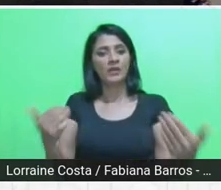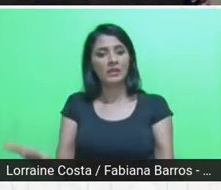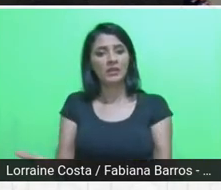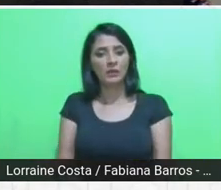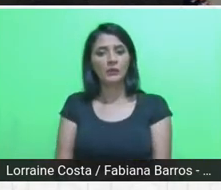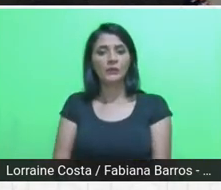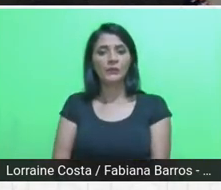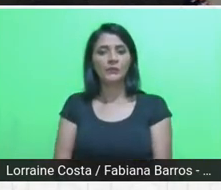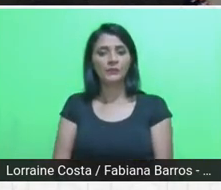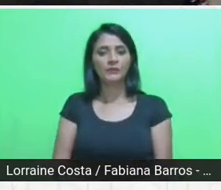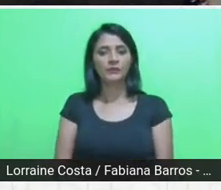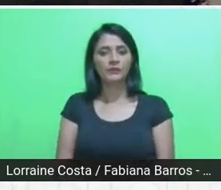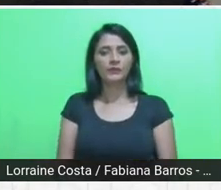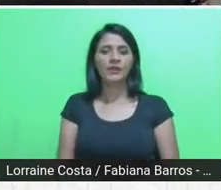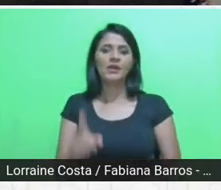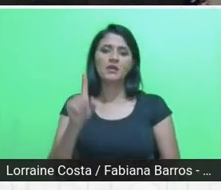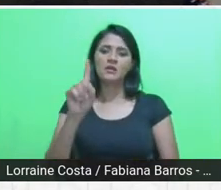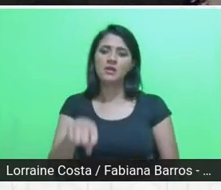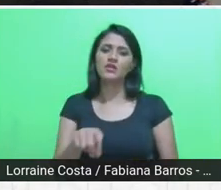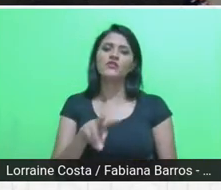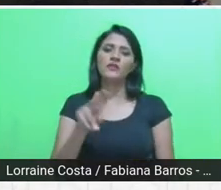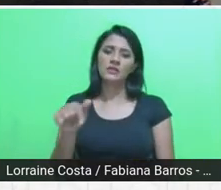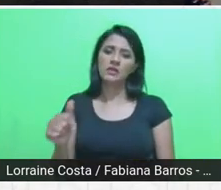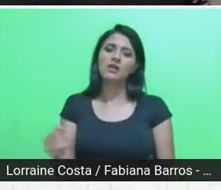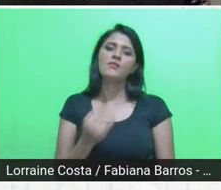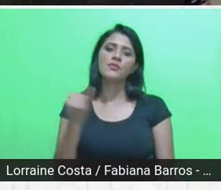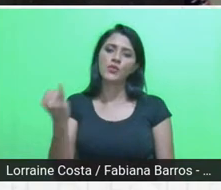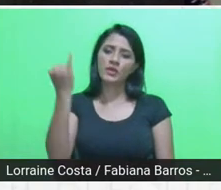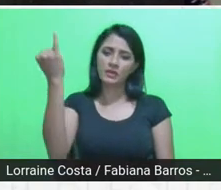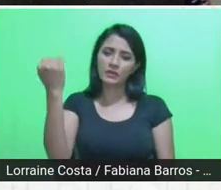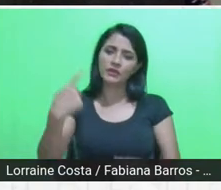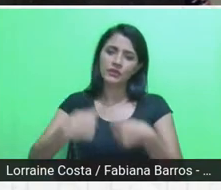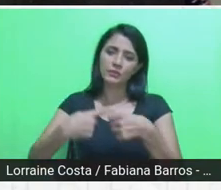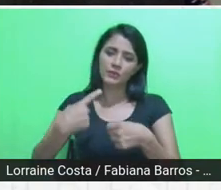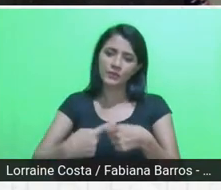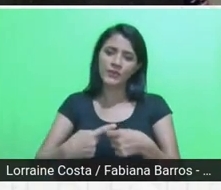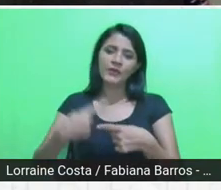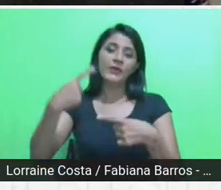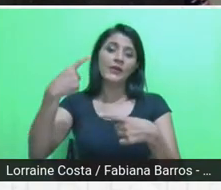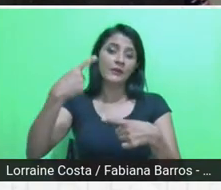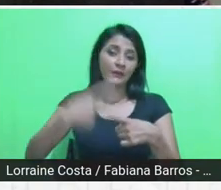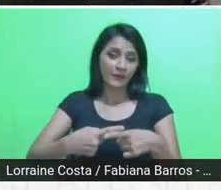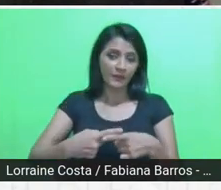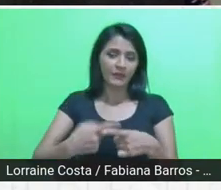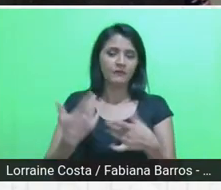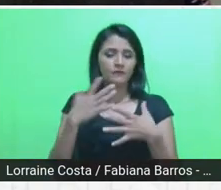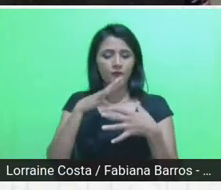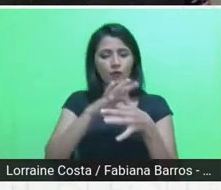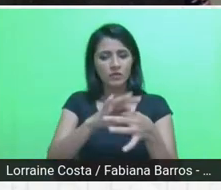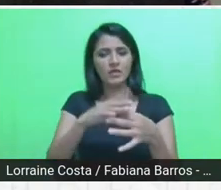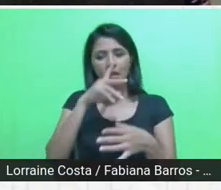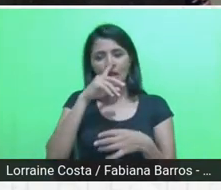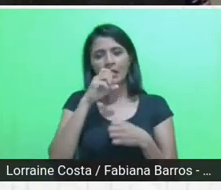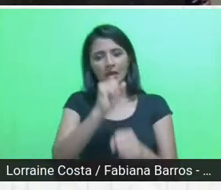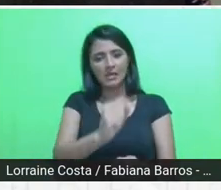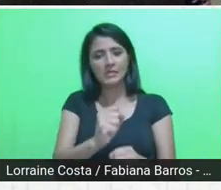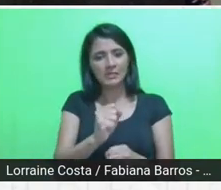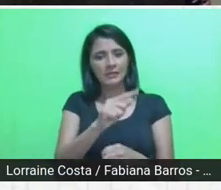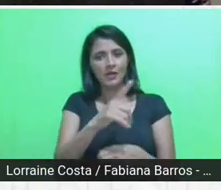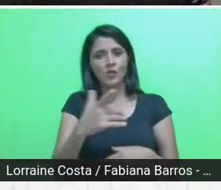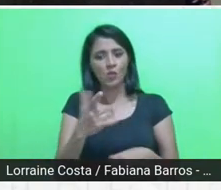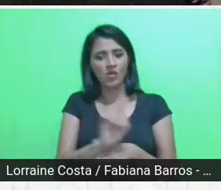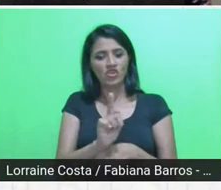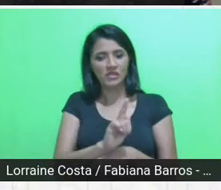isso vai ser muito importante porque fortalece esse vínculo com a gestão pública, mas também vai